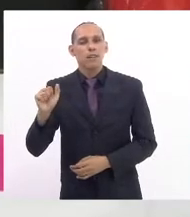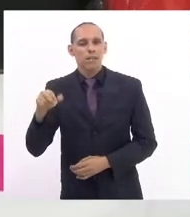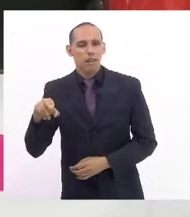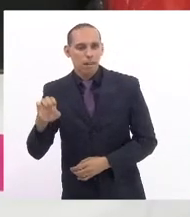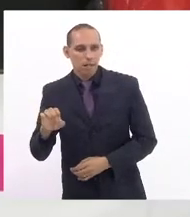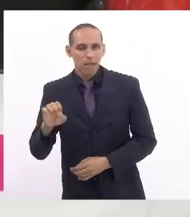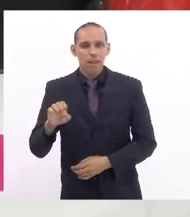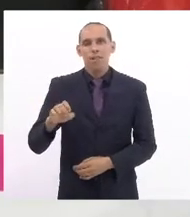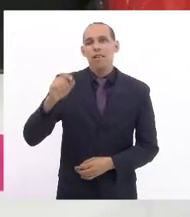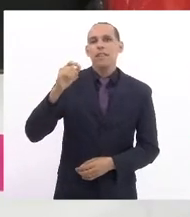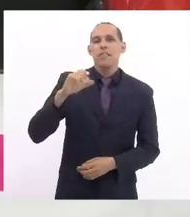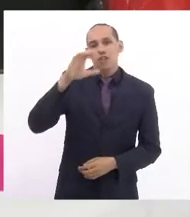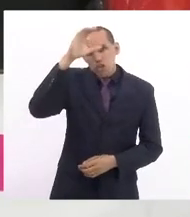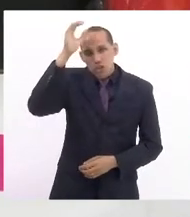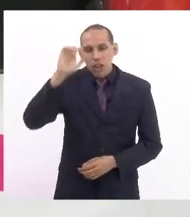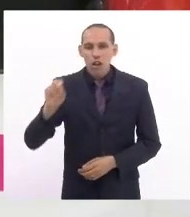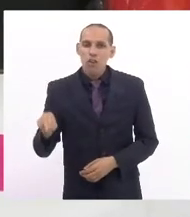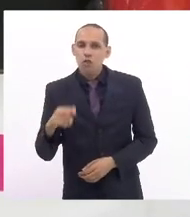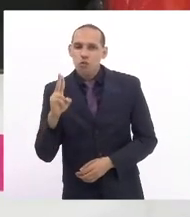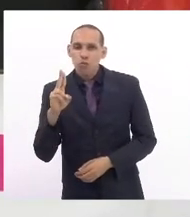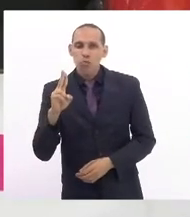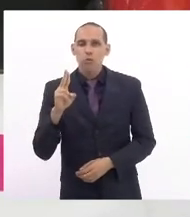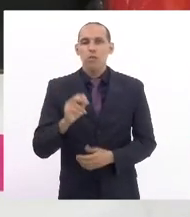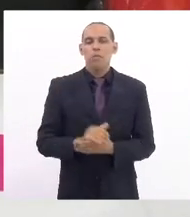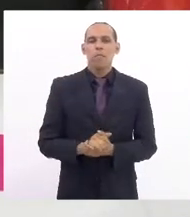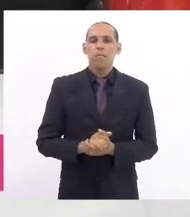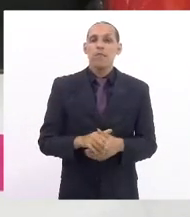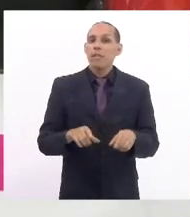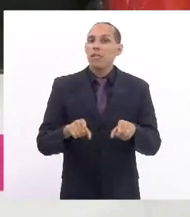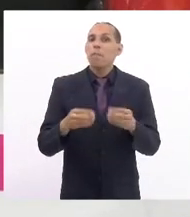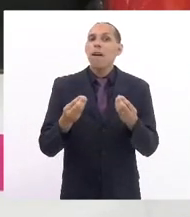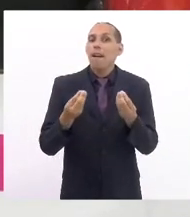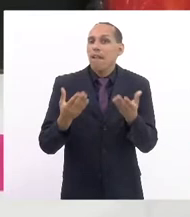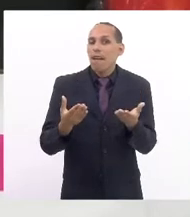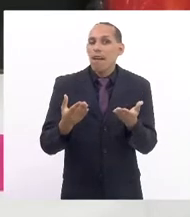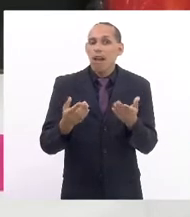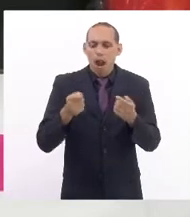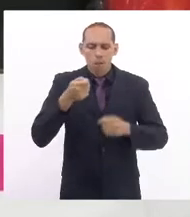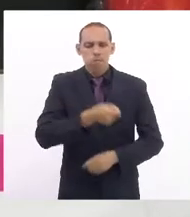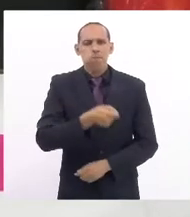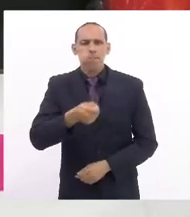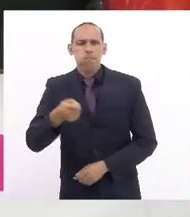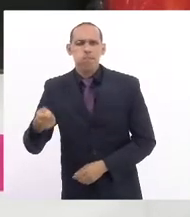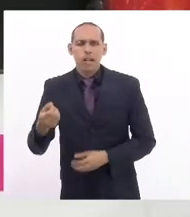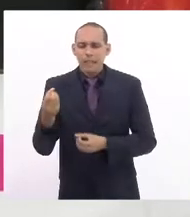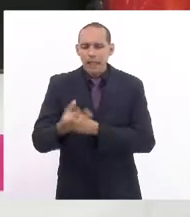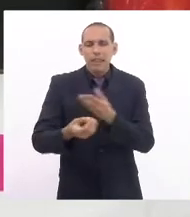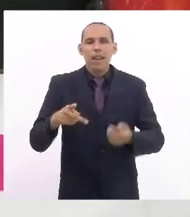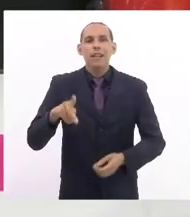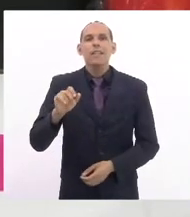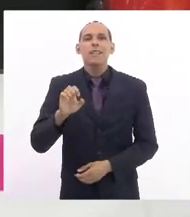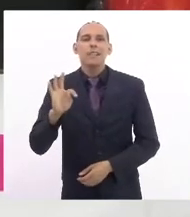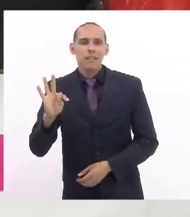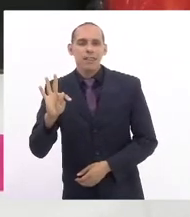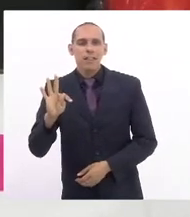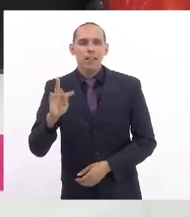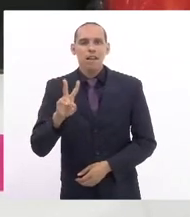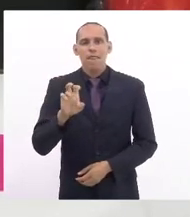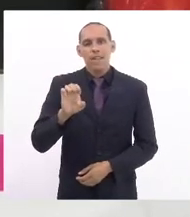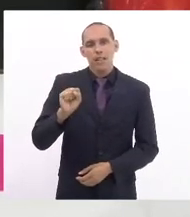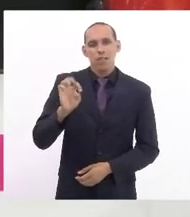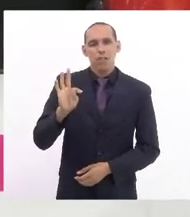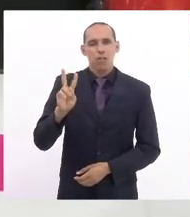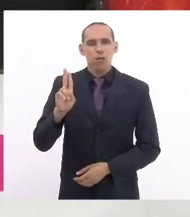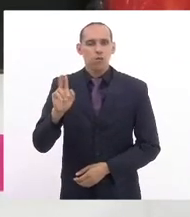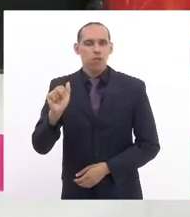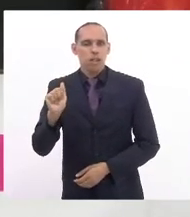Dani Monteiro, Renata Souza, que dispõe sobre a obrigatoriedade de entrega de kits e vestuário para mulheres vítimas de violência, na